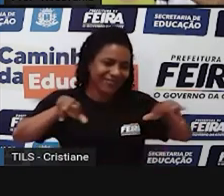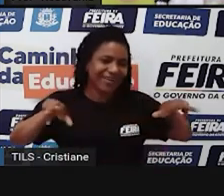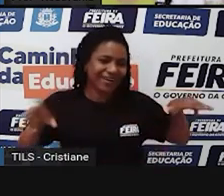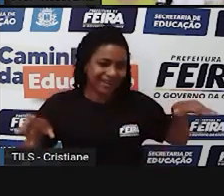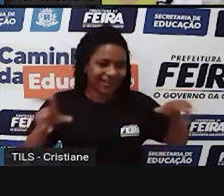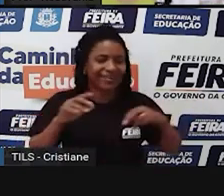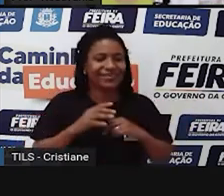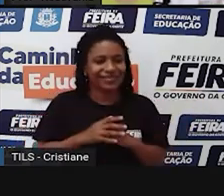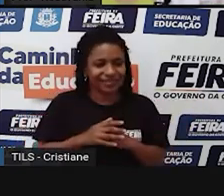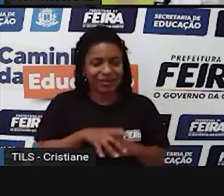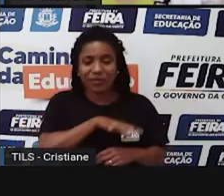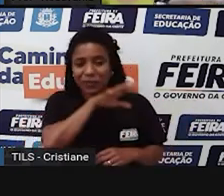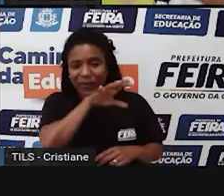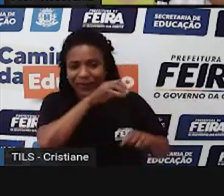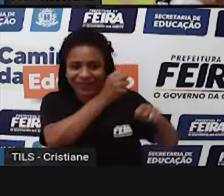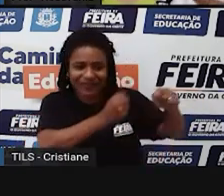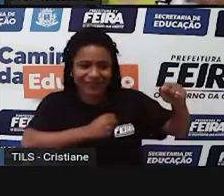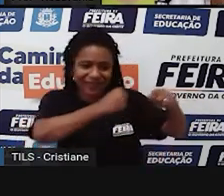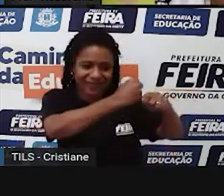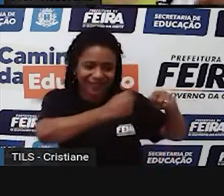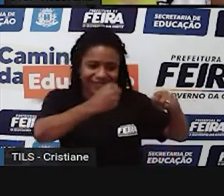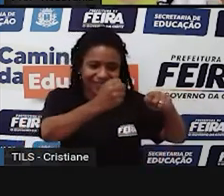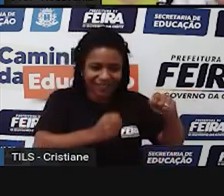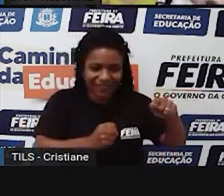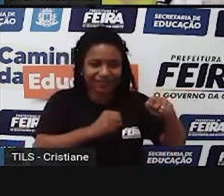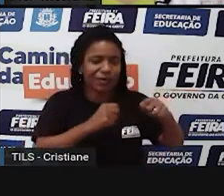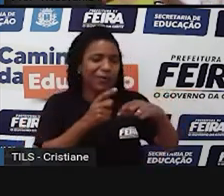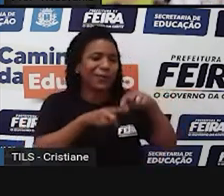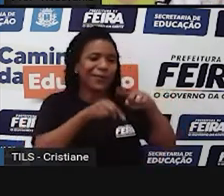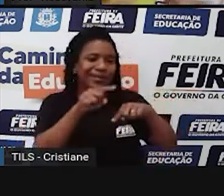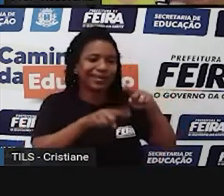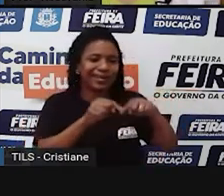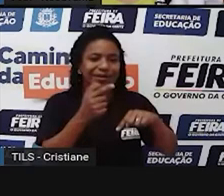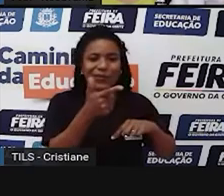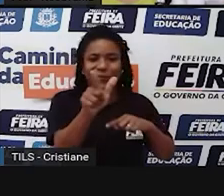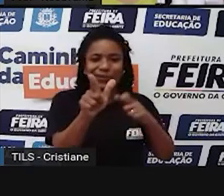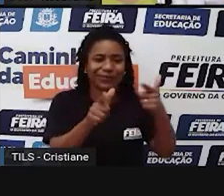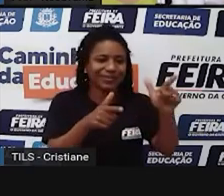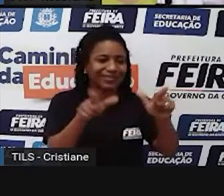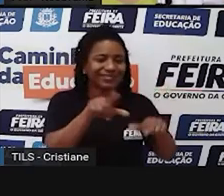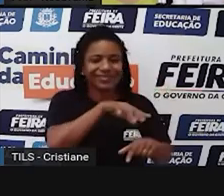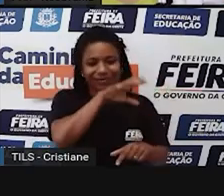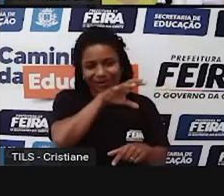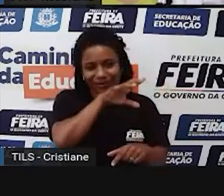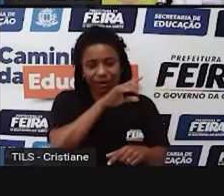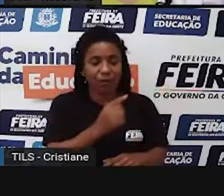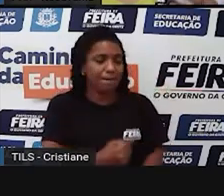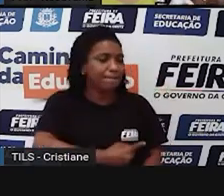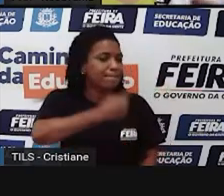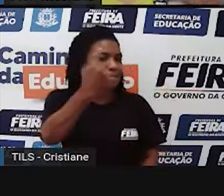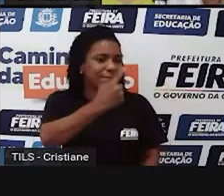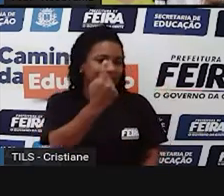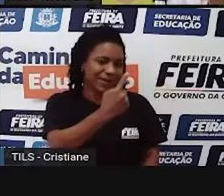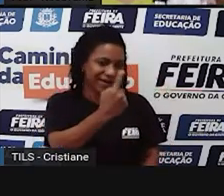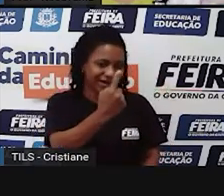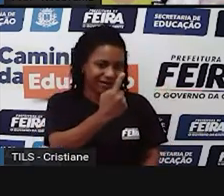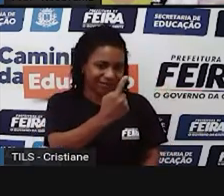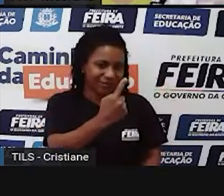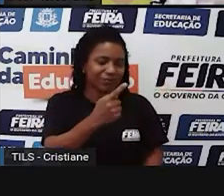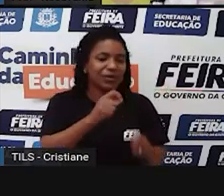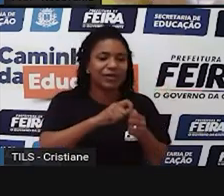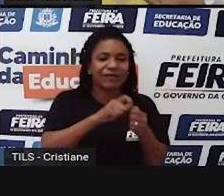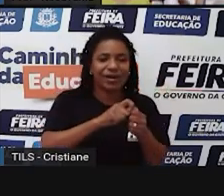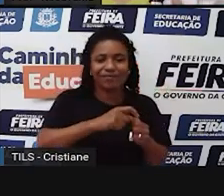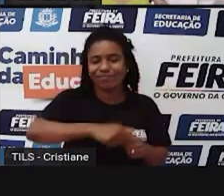também uma série de outros produtos. Então, eles são considerados primários, porque eles têm essa ideia de serem a matéria